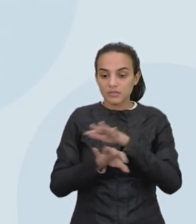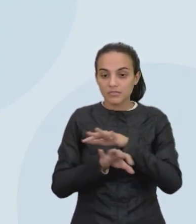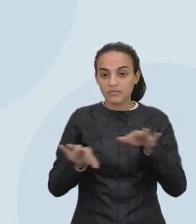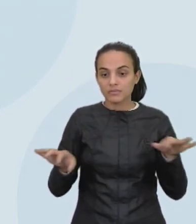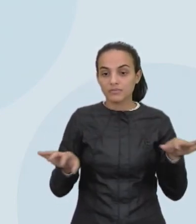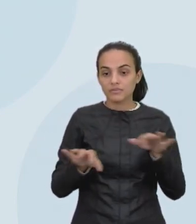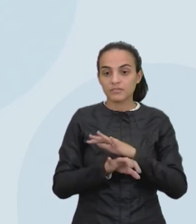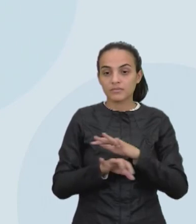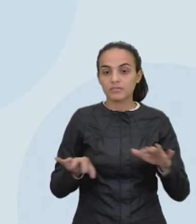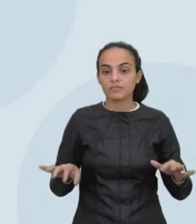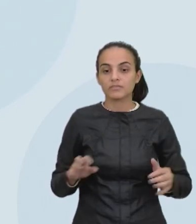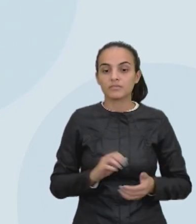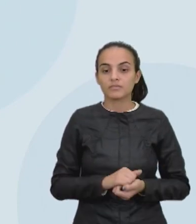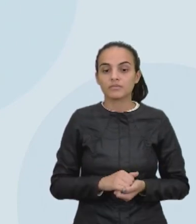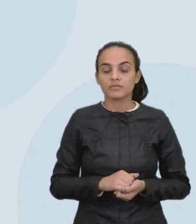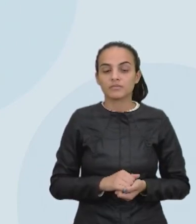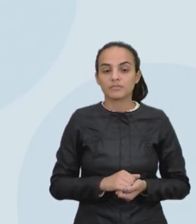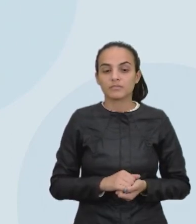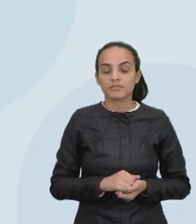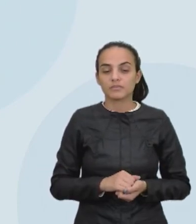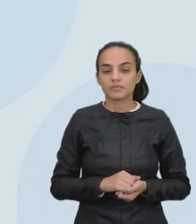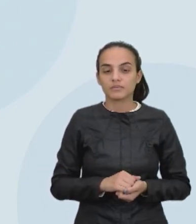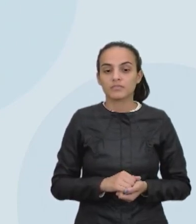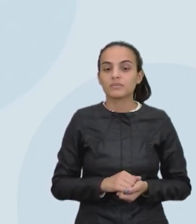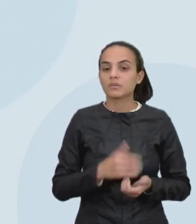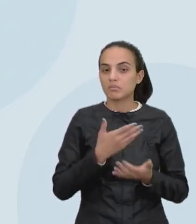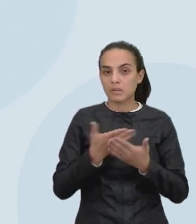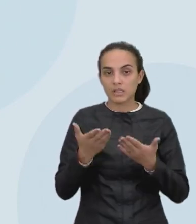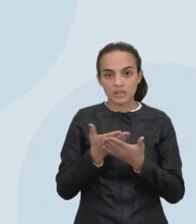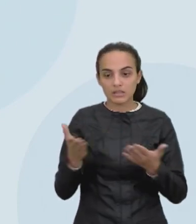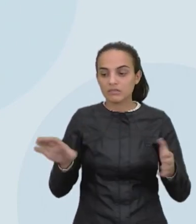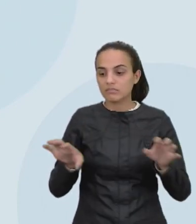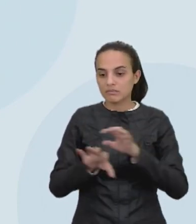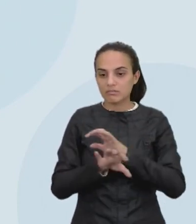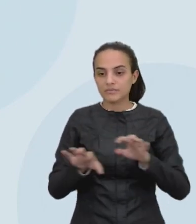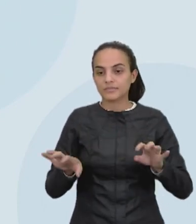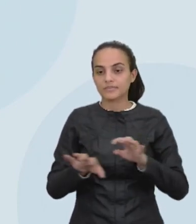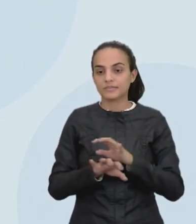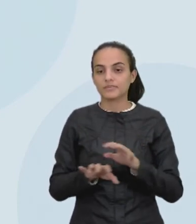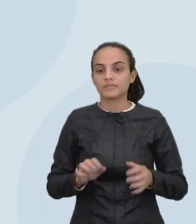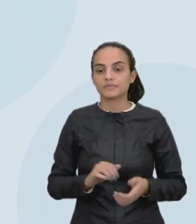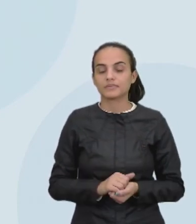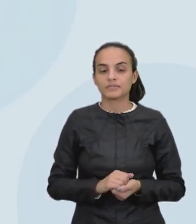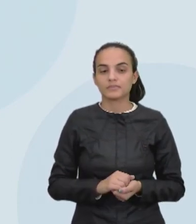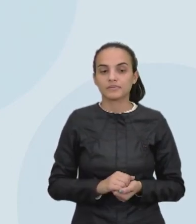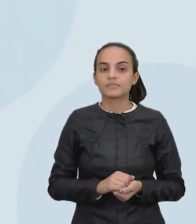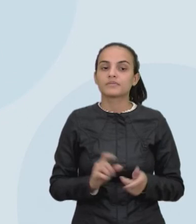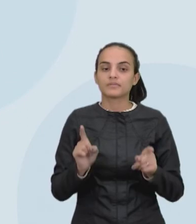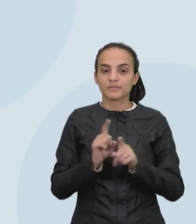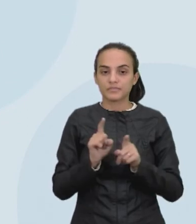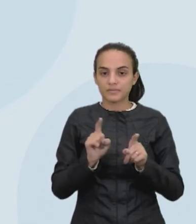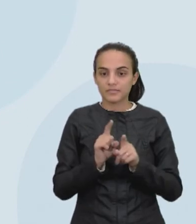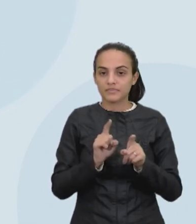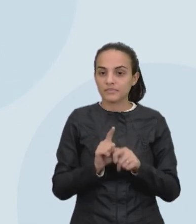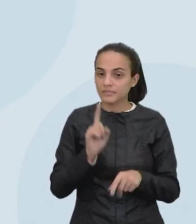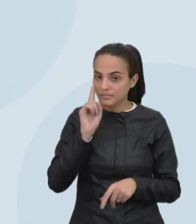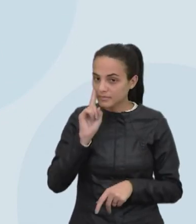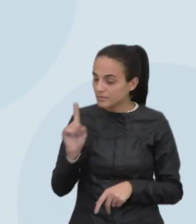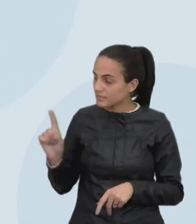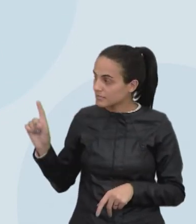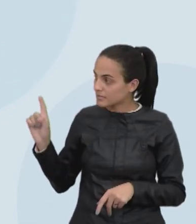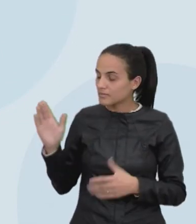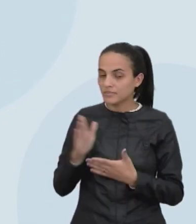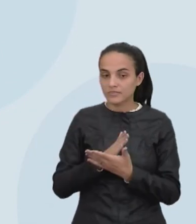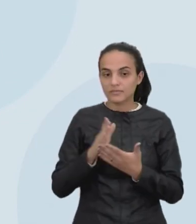e teias ecológicas aí com a perda da biodiversidade. E aí, também, né, deixo aí